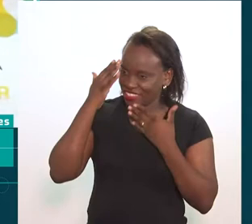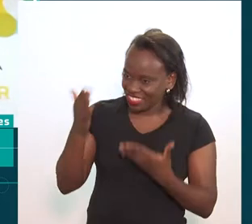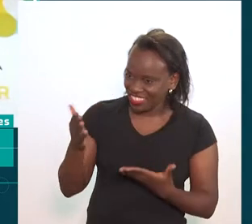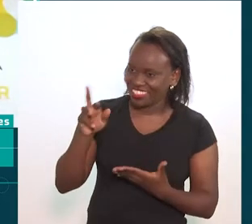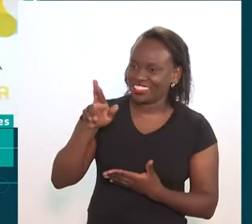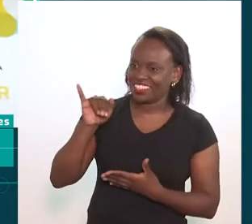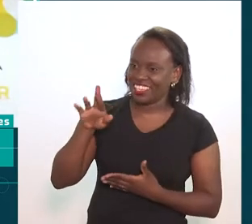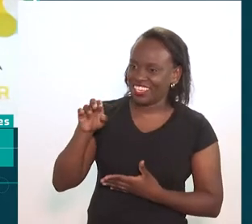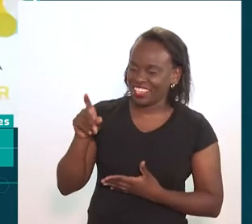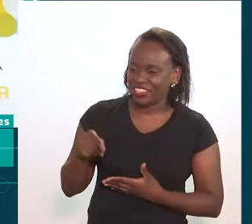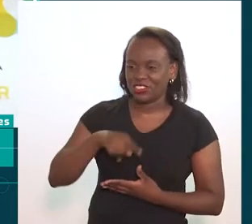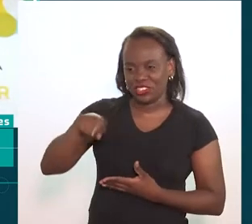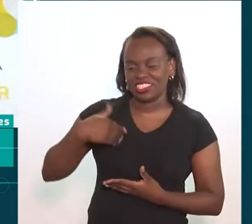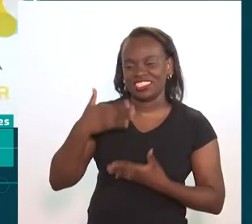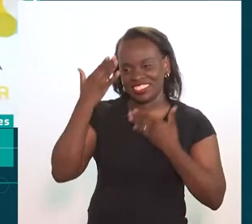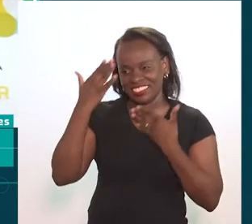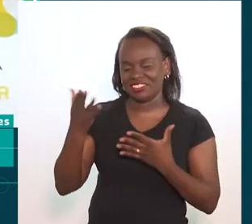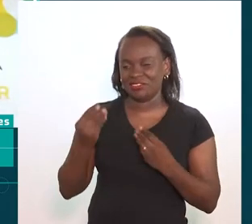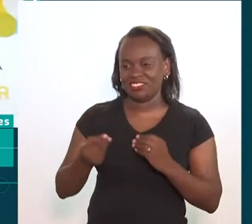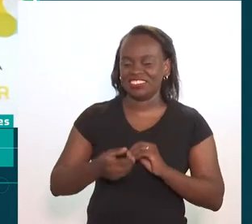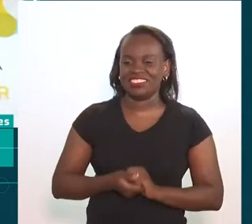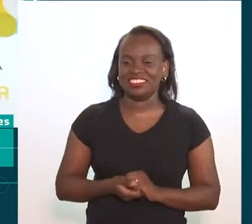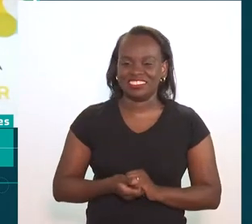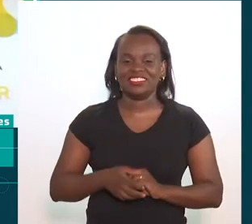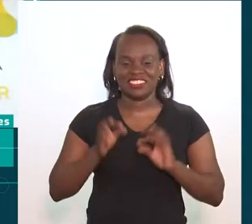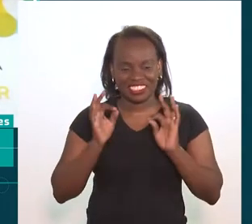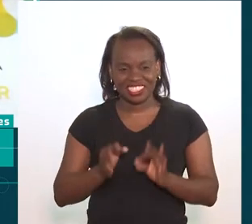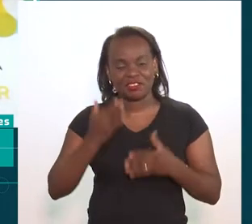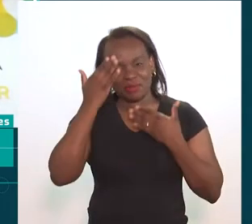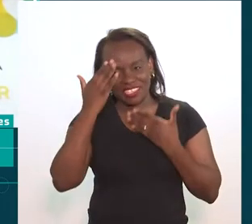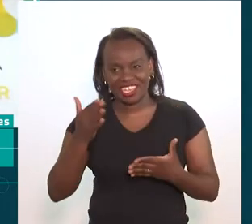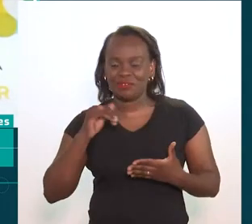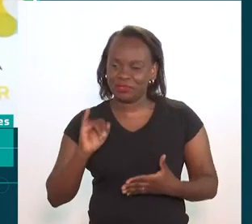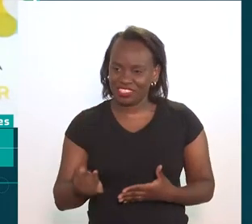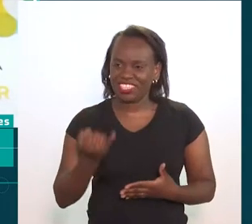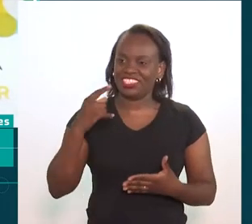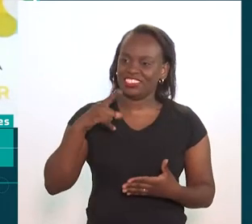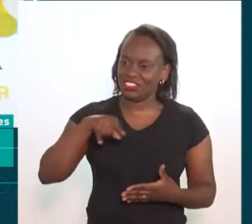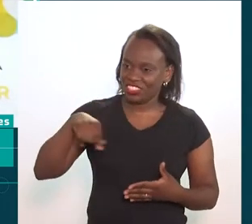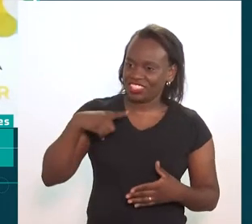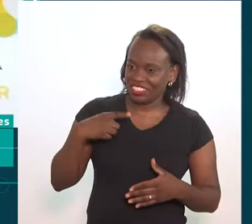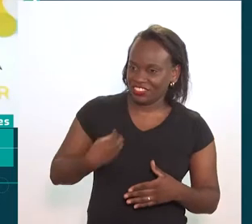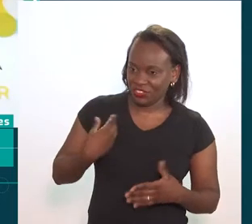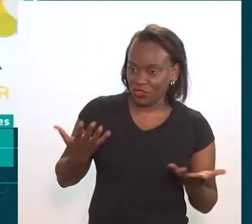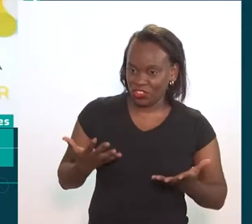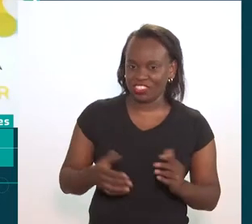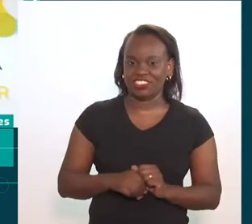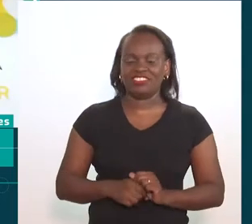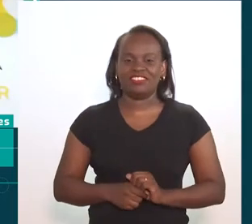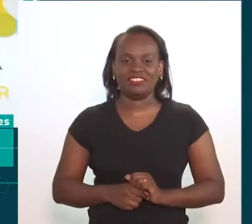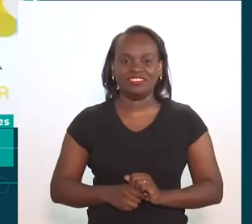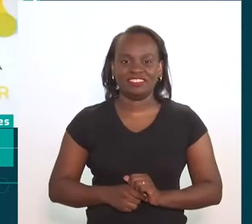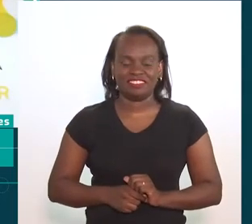Obrigada, Ricardo. Nós que agradecemos. Luiz, com certeza. Obrigado pela oportunidade aí de a gente estar nesse programa.